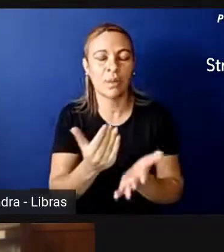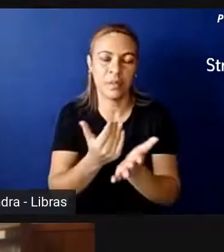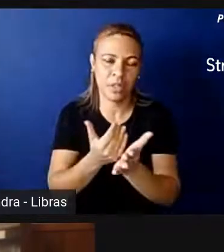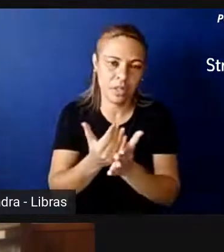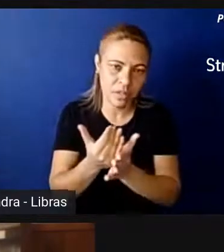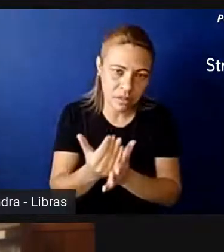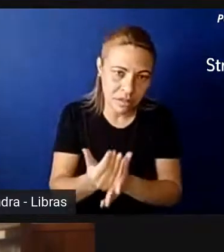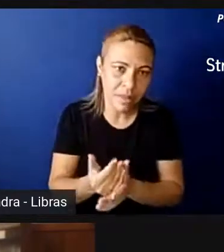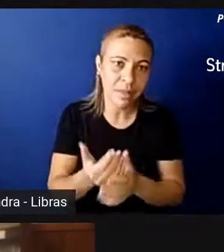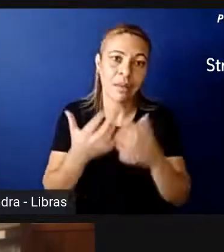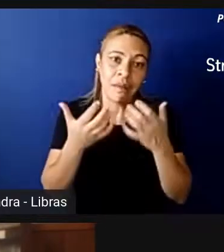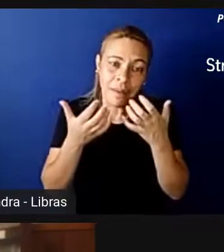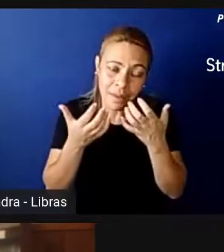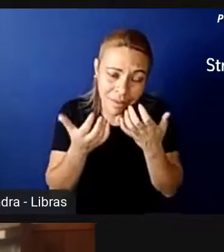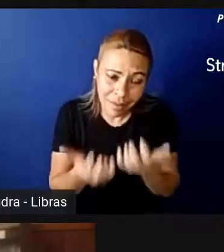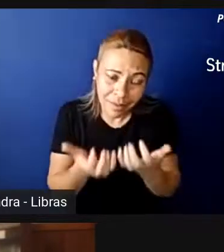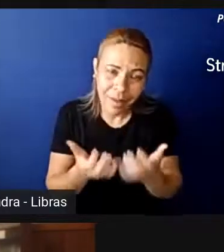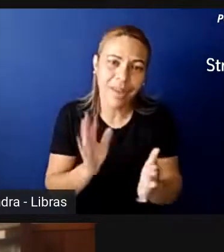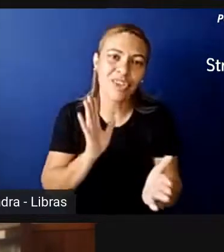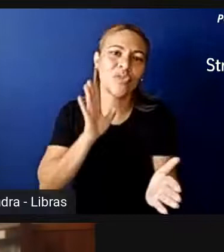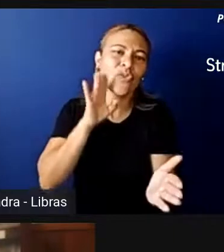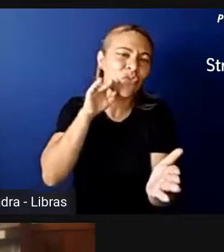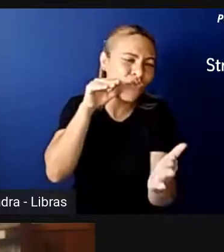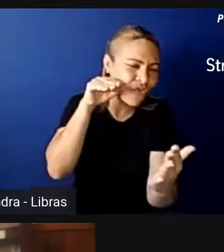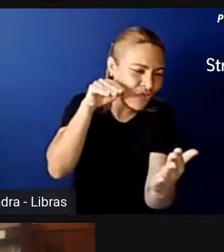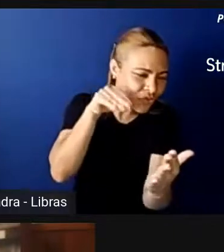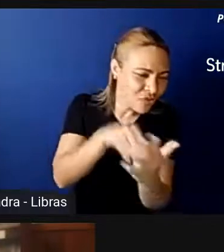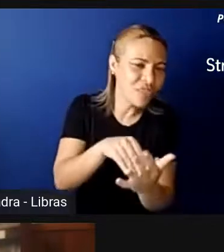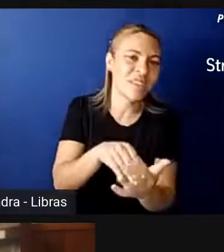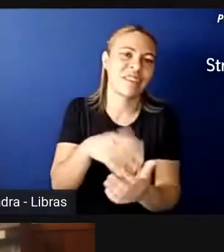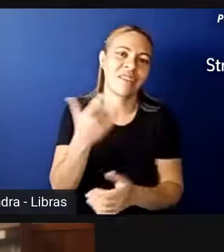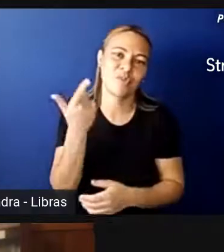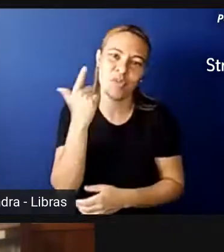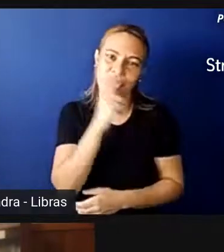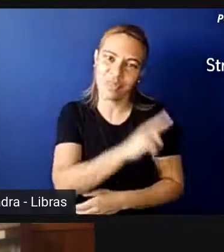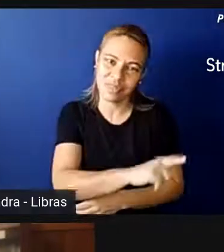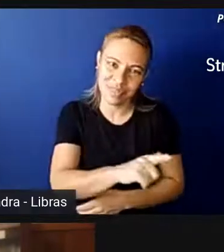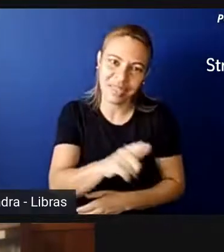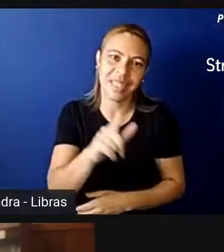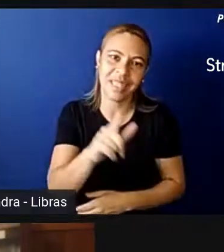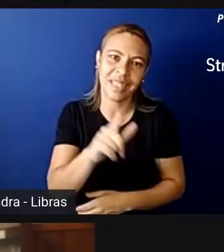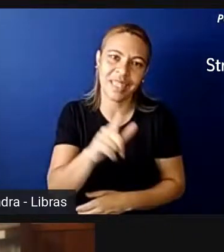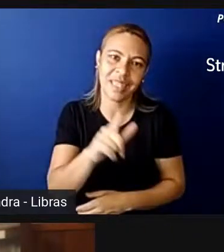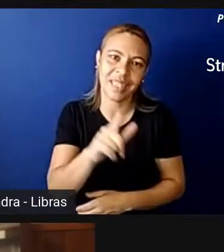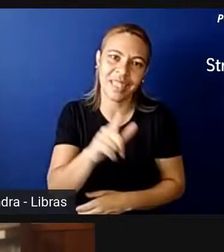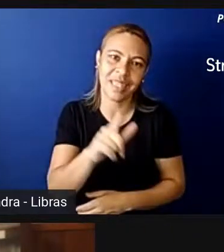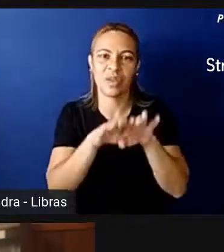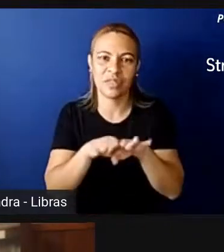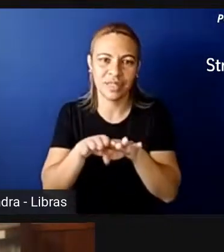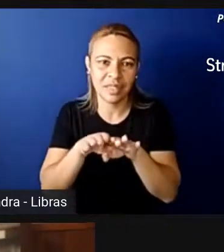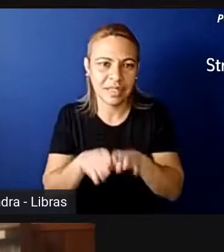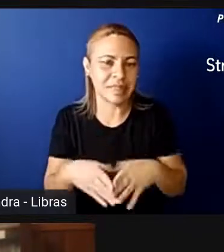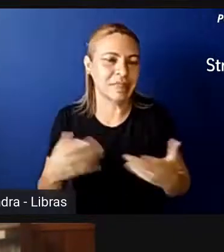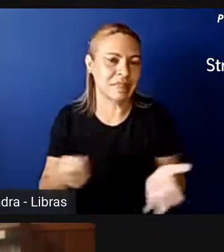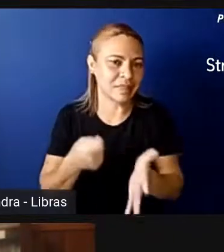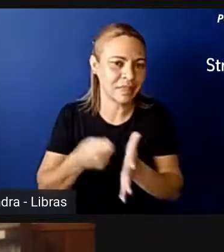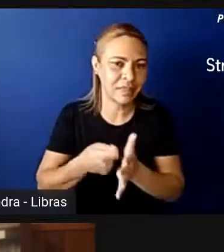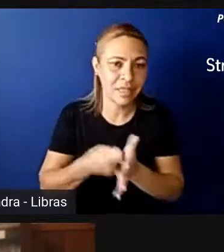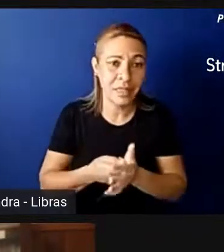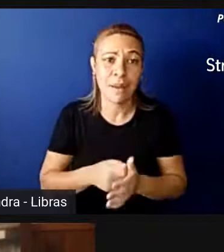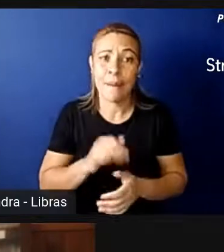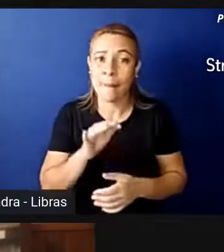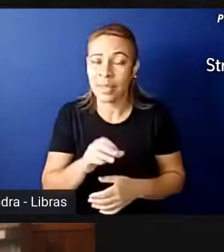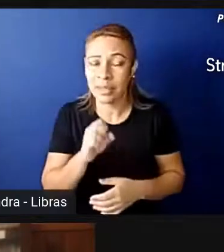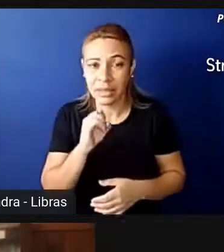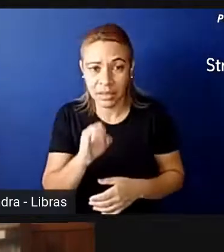quer que no final, no fim da reta, a gente alcance essa igualdade sem a necessidade de cotas. Mas se a gente não começa, a gente